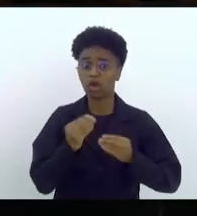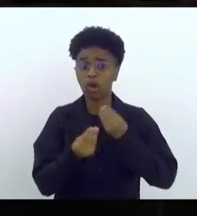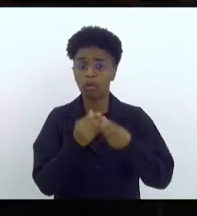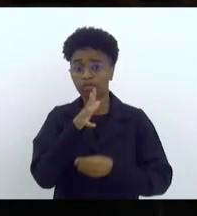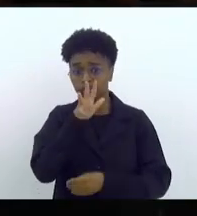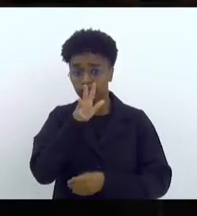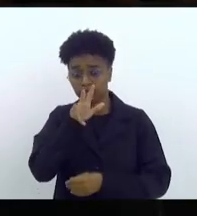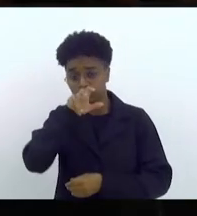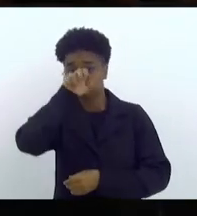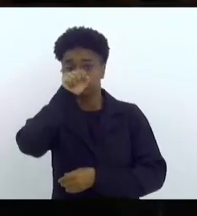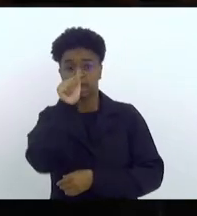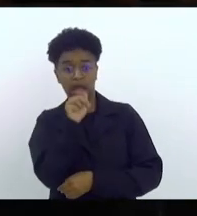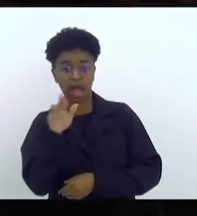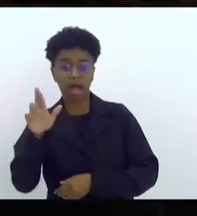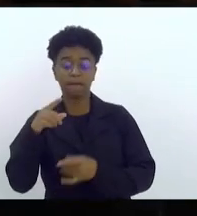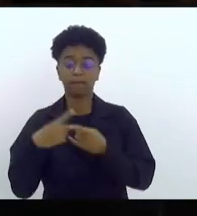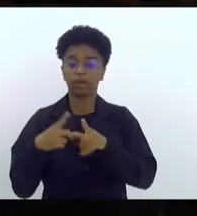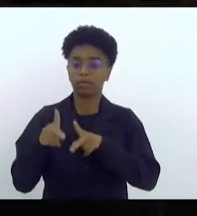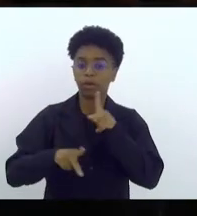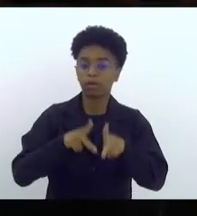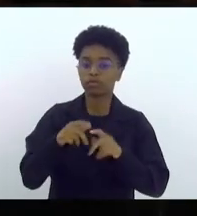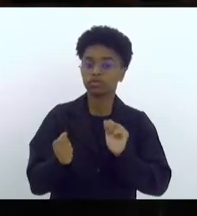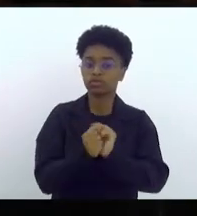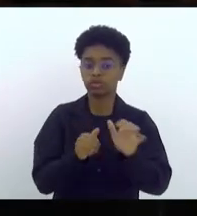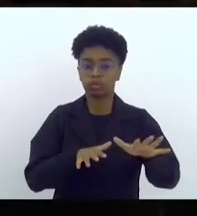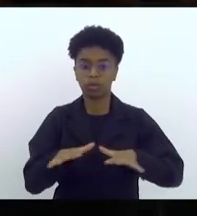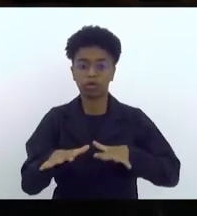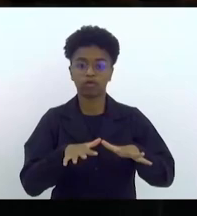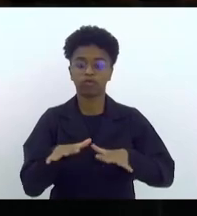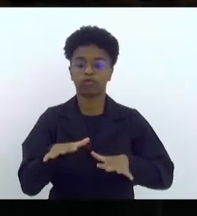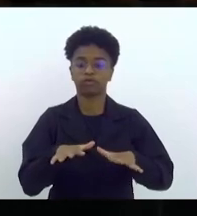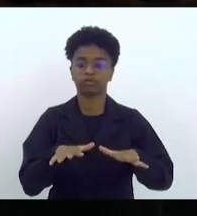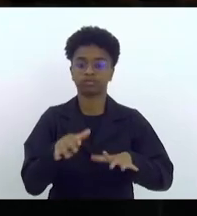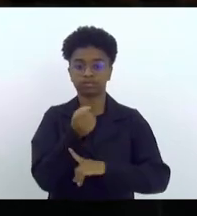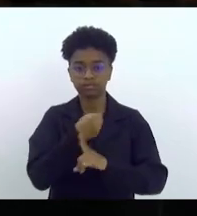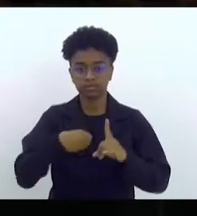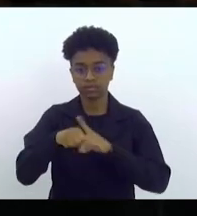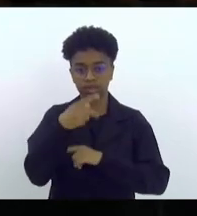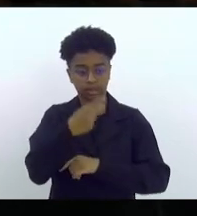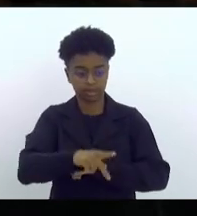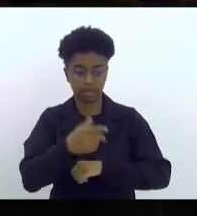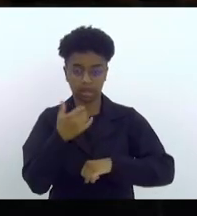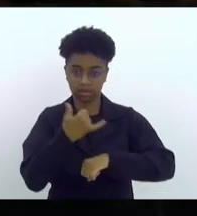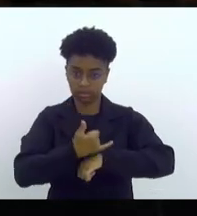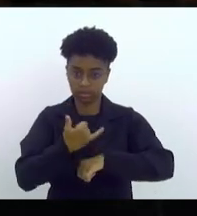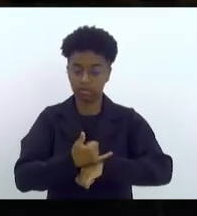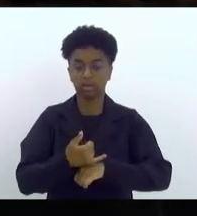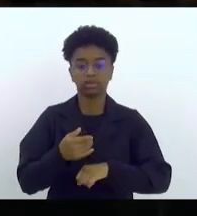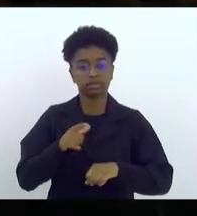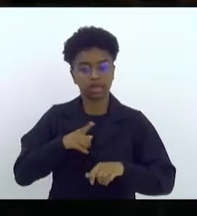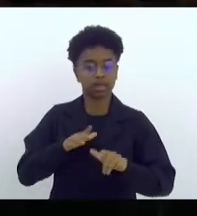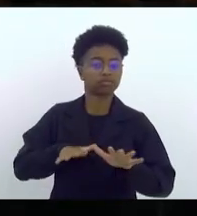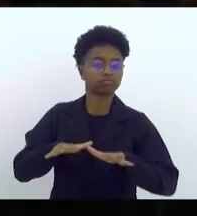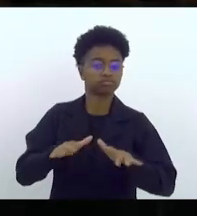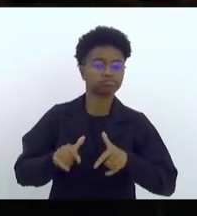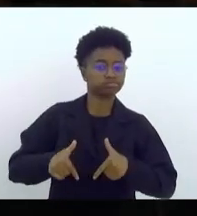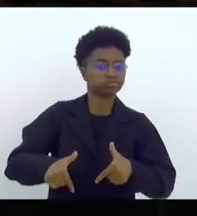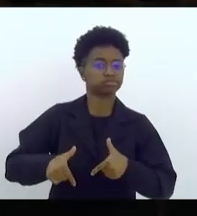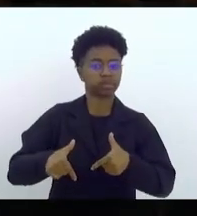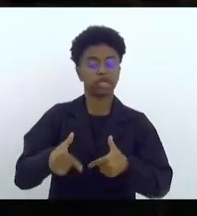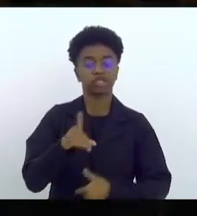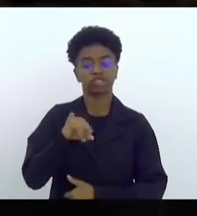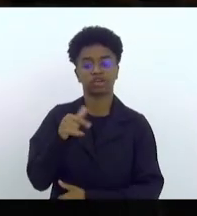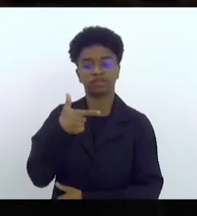a população juntamente com os movimentos sociais de Volta Redonda vem se mobilizando no último dia